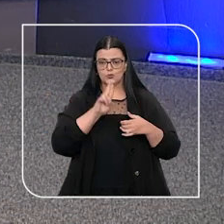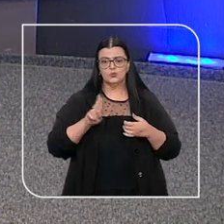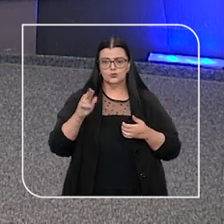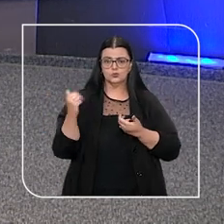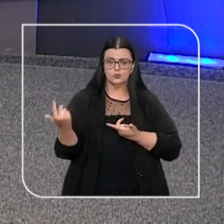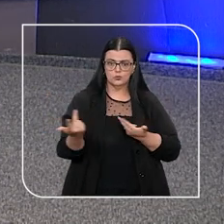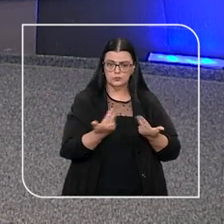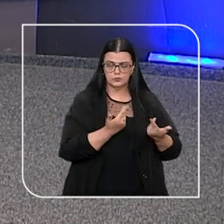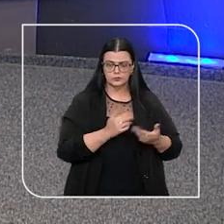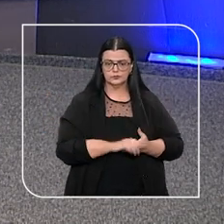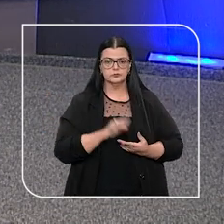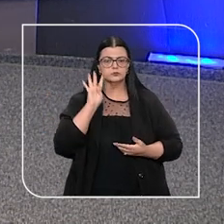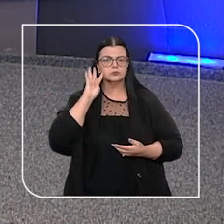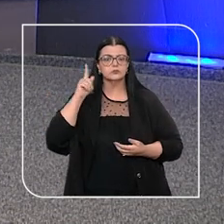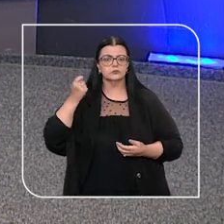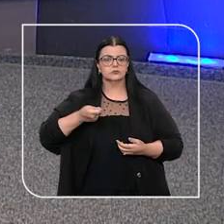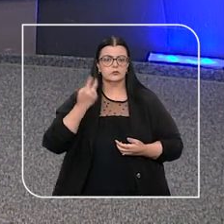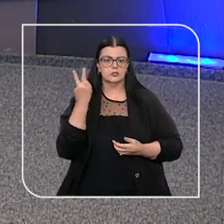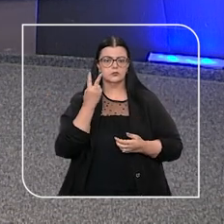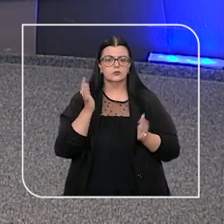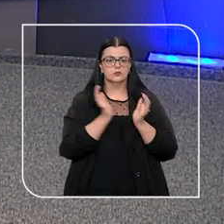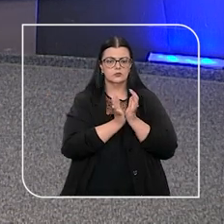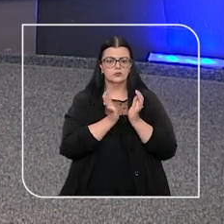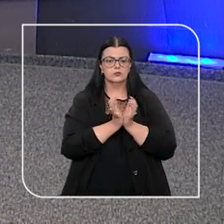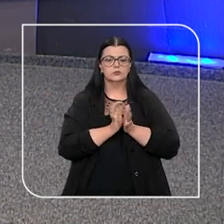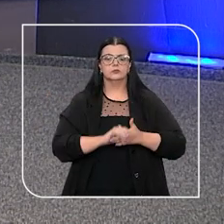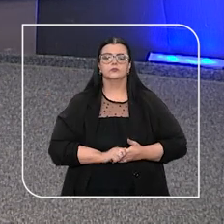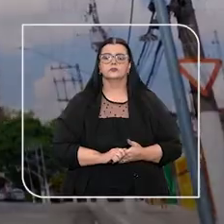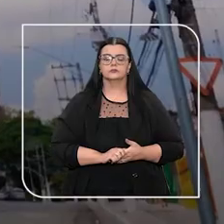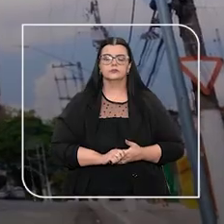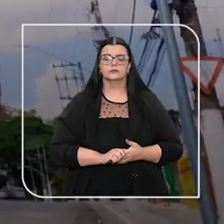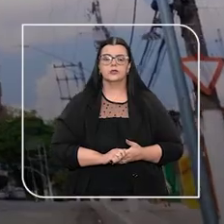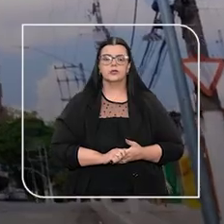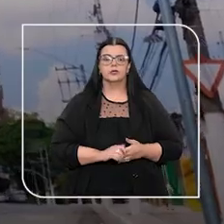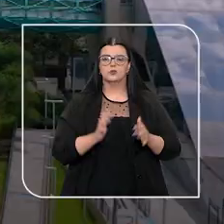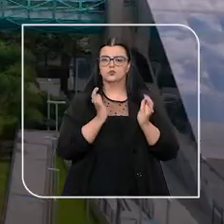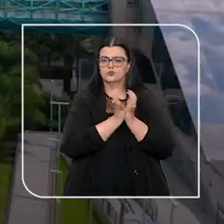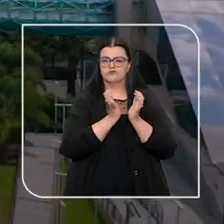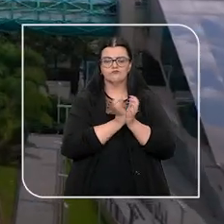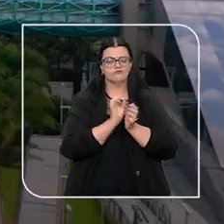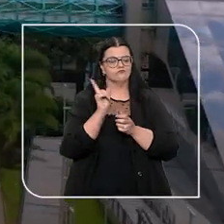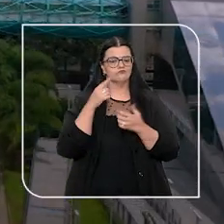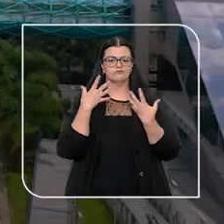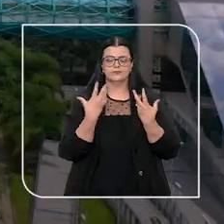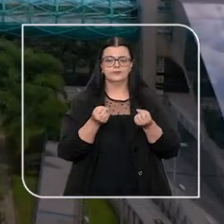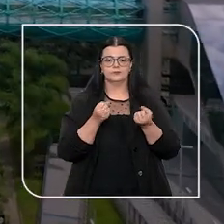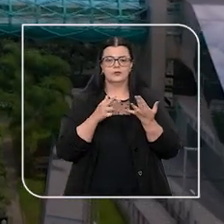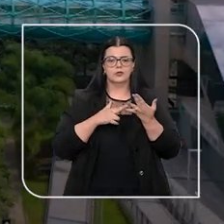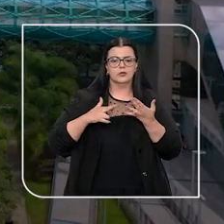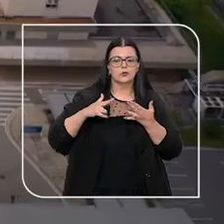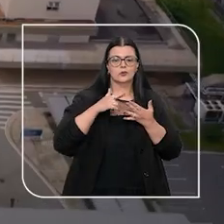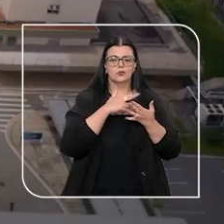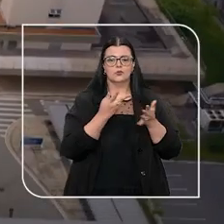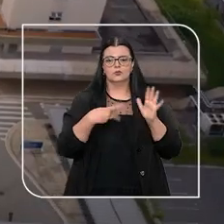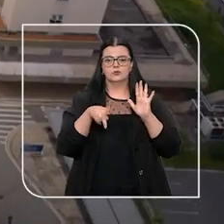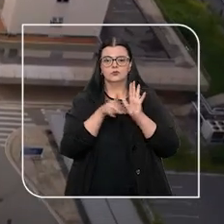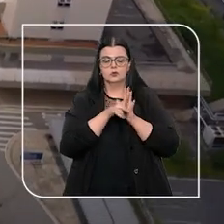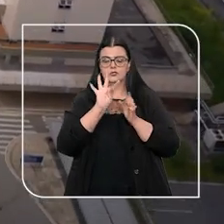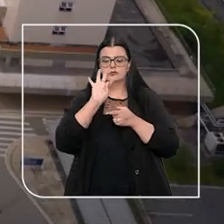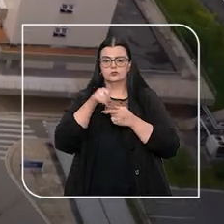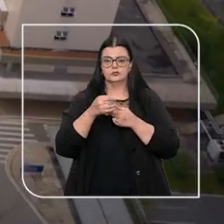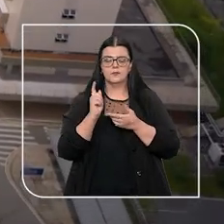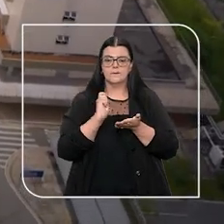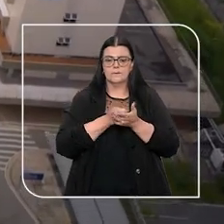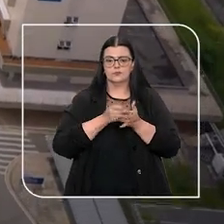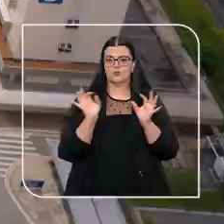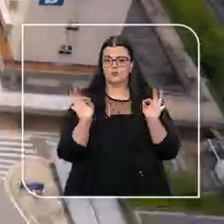públicos de uso comum. Confira a decisão da segunda turma. A turma negou provimento ao recurso com o qual a TIM buscava